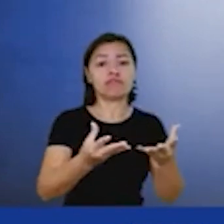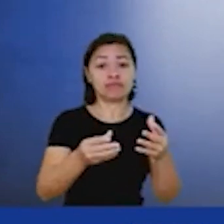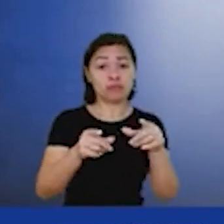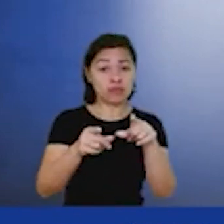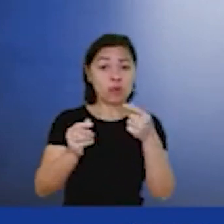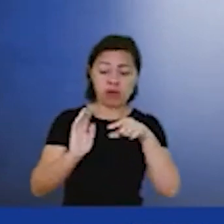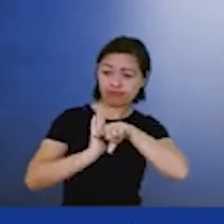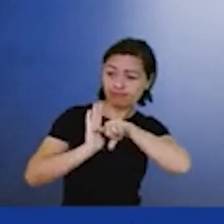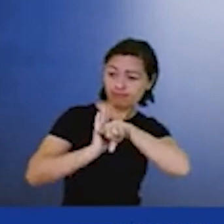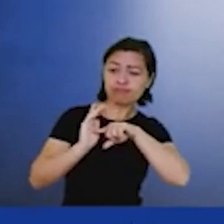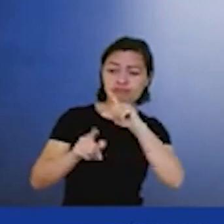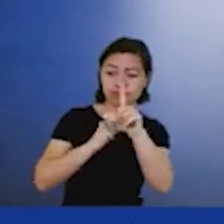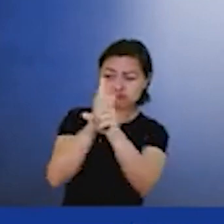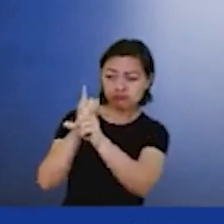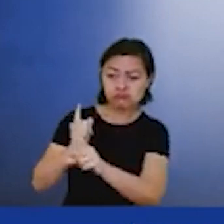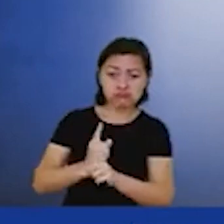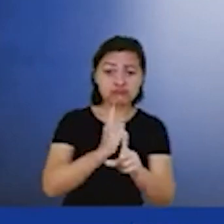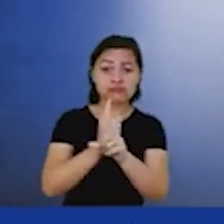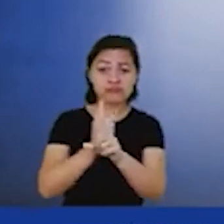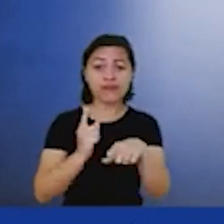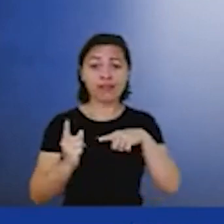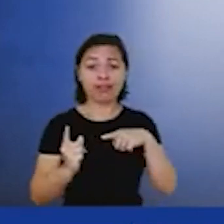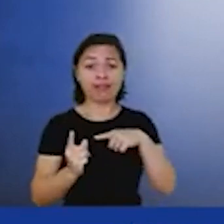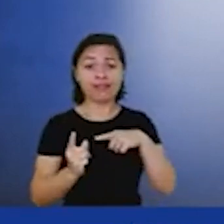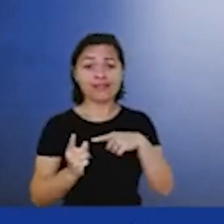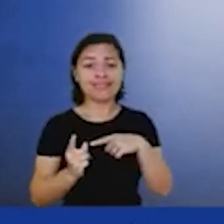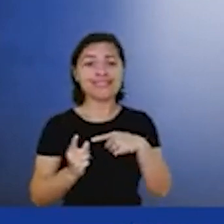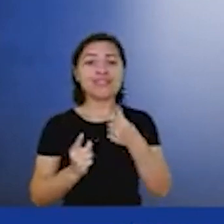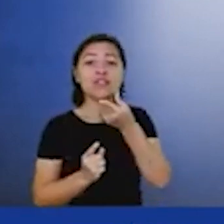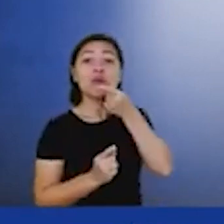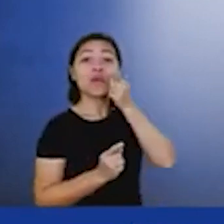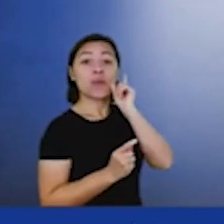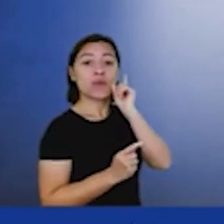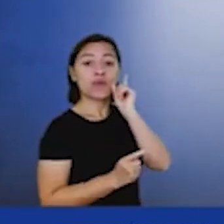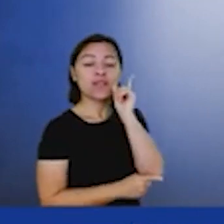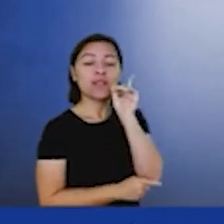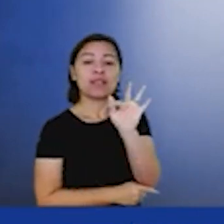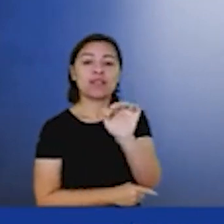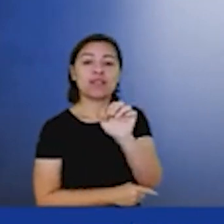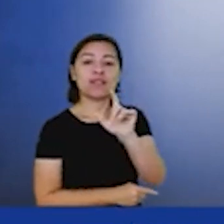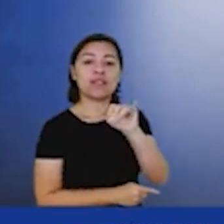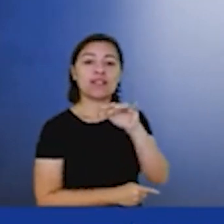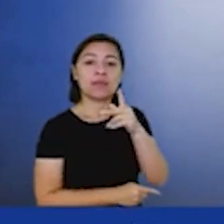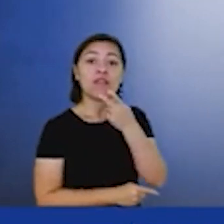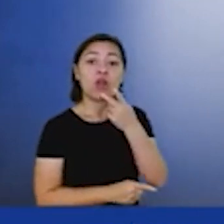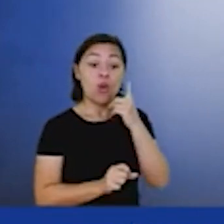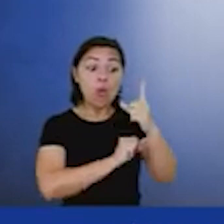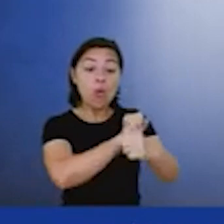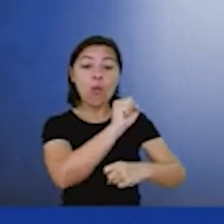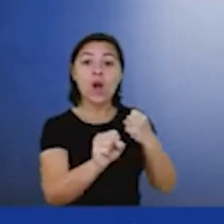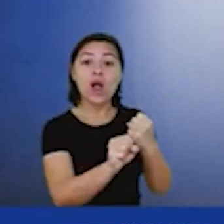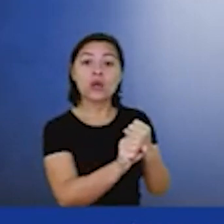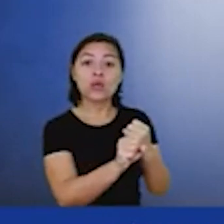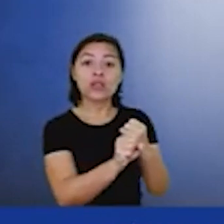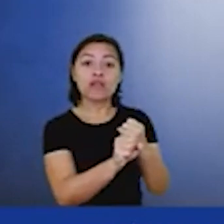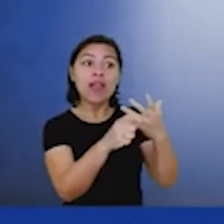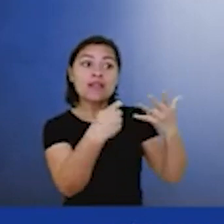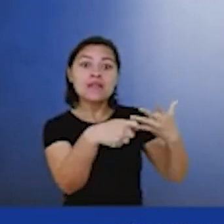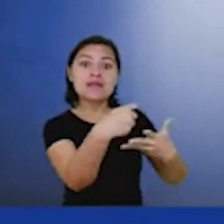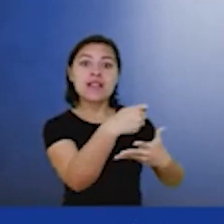Felipe, grande trabalho do EPBR, ontem lançou aí uma notícia que a demanda de petróleo no ano que vem vai aumentar ainda.